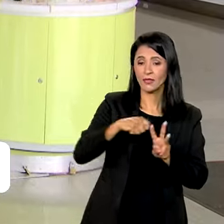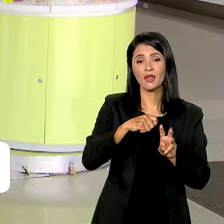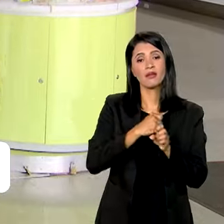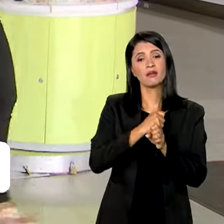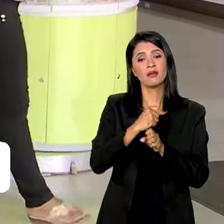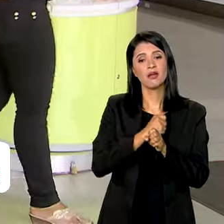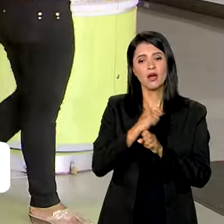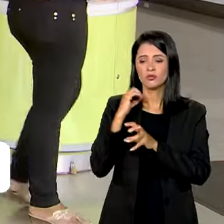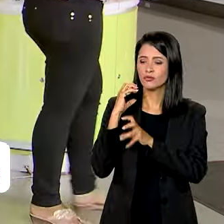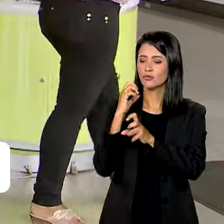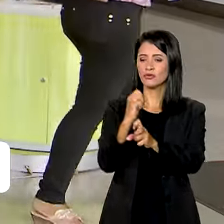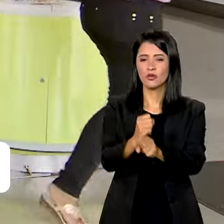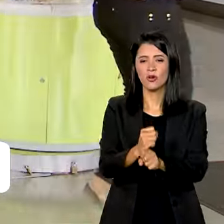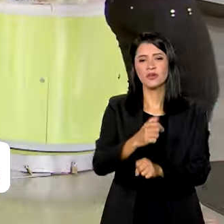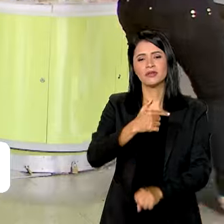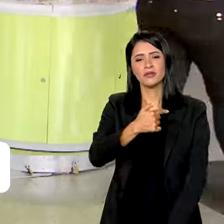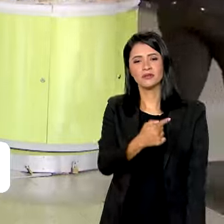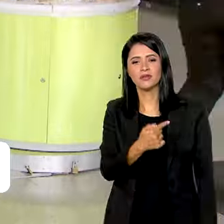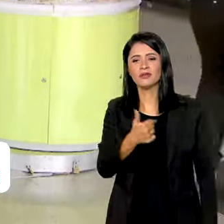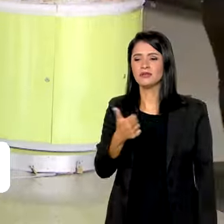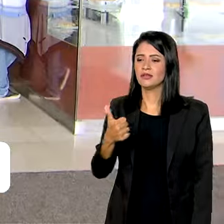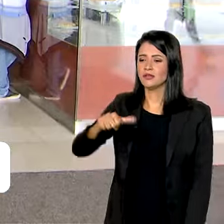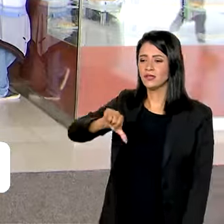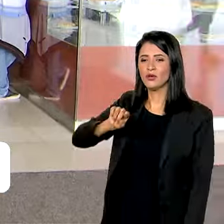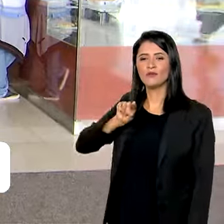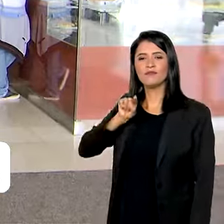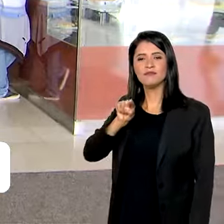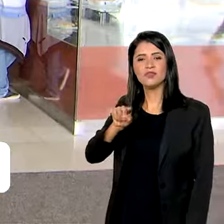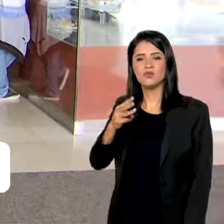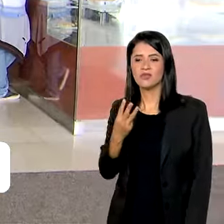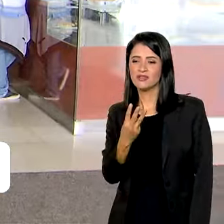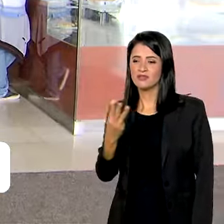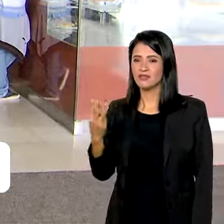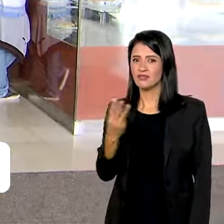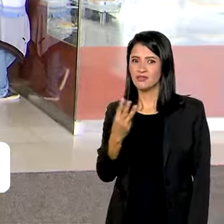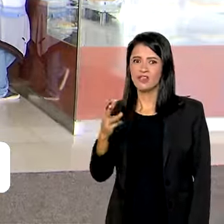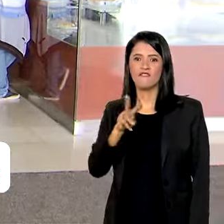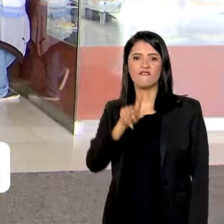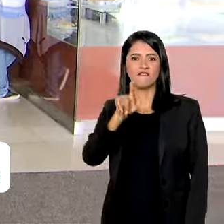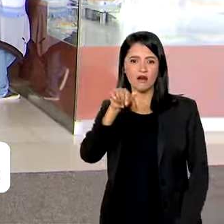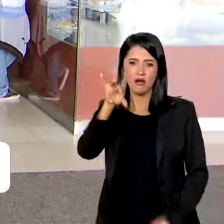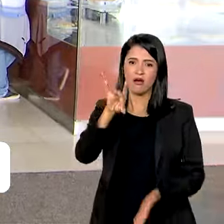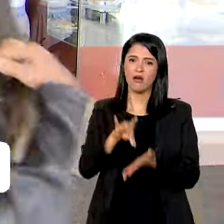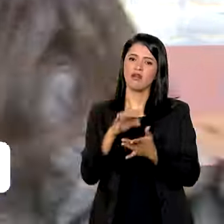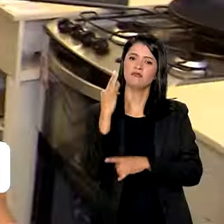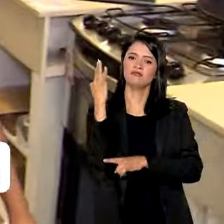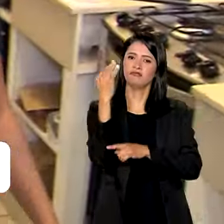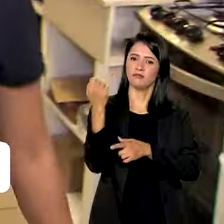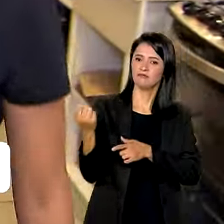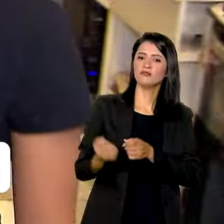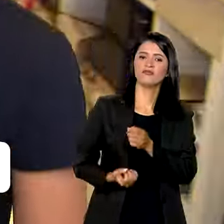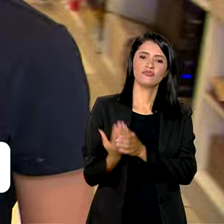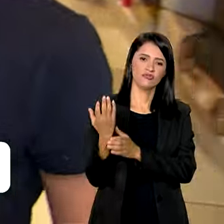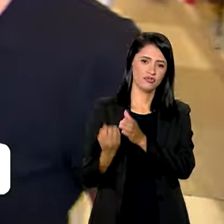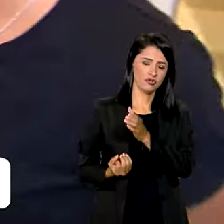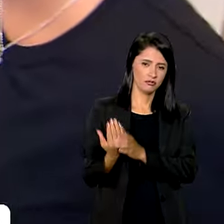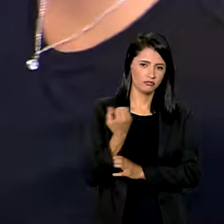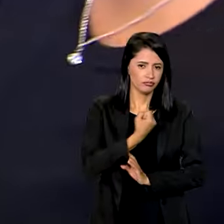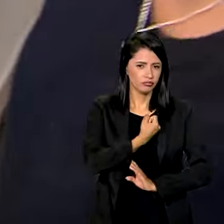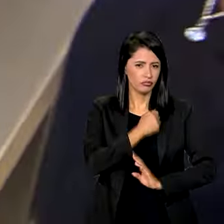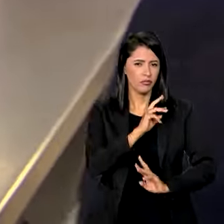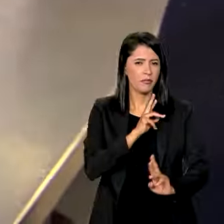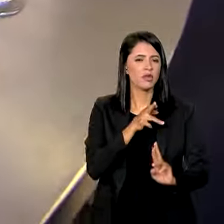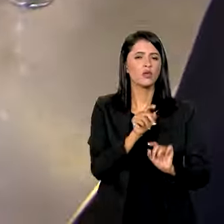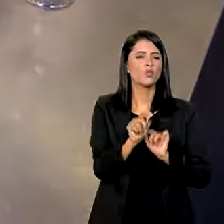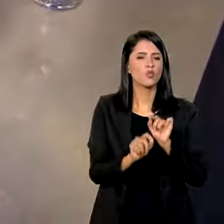ano, um total de 719 mil e 33 vagas formais geradas. Esse número representa